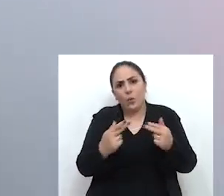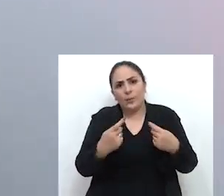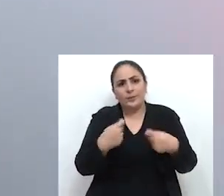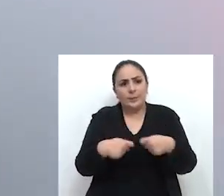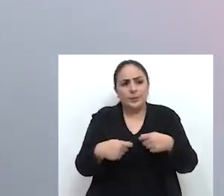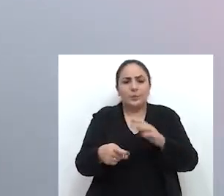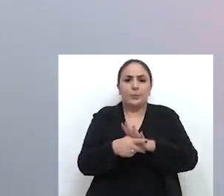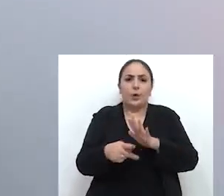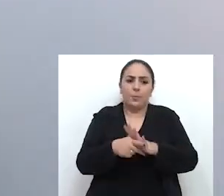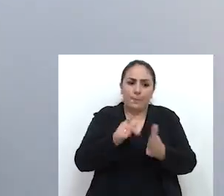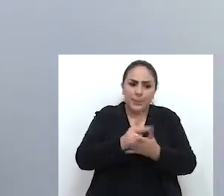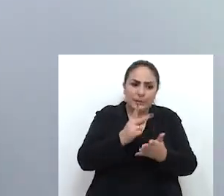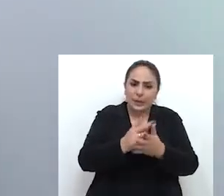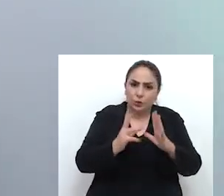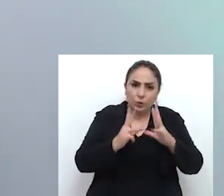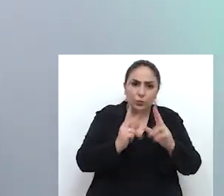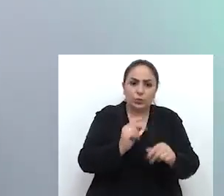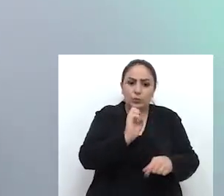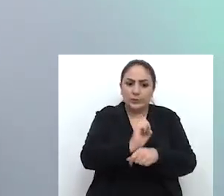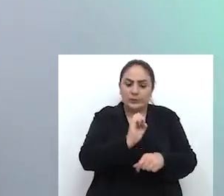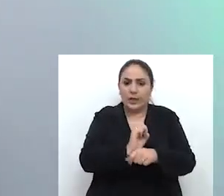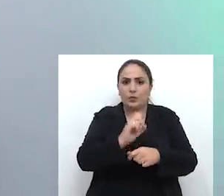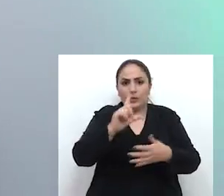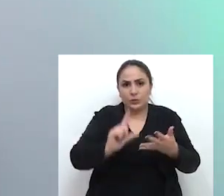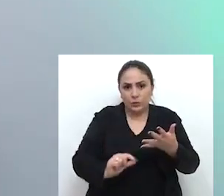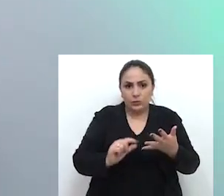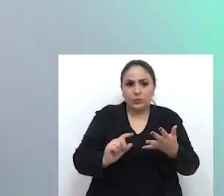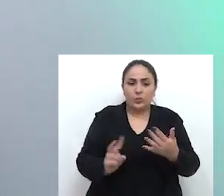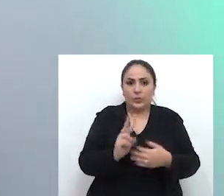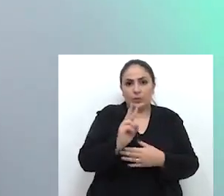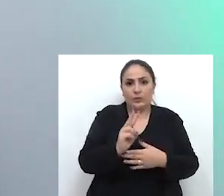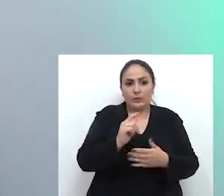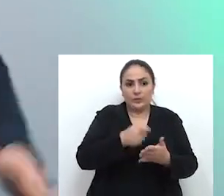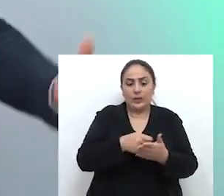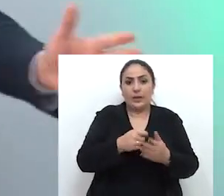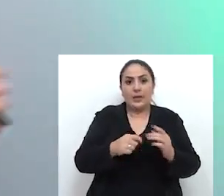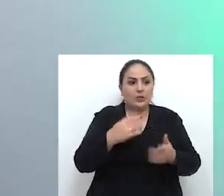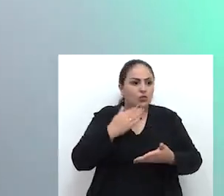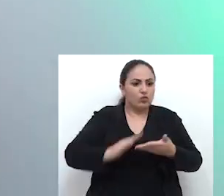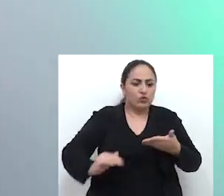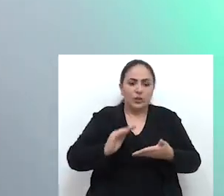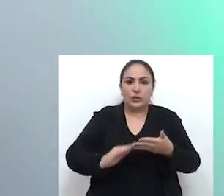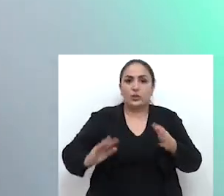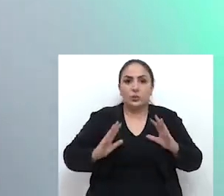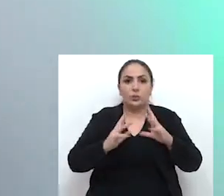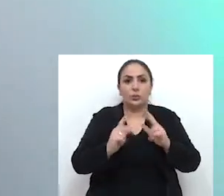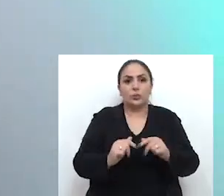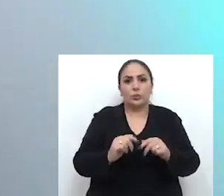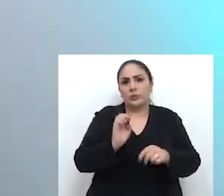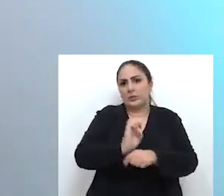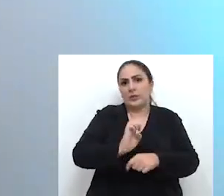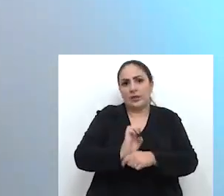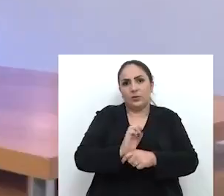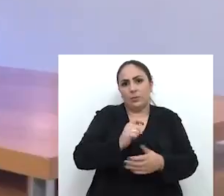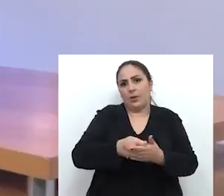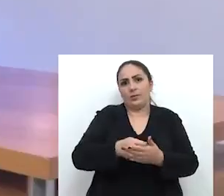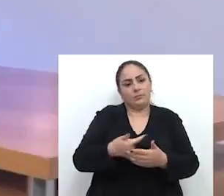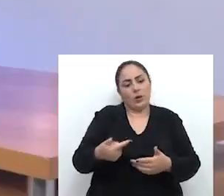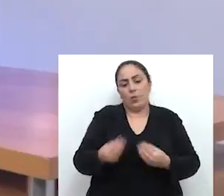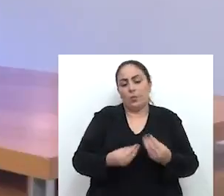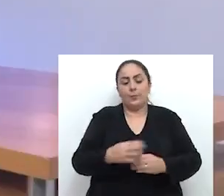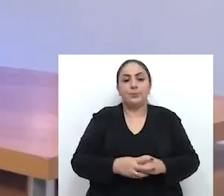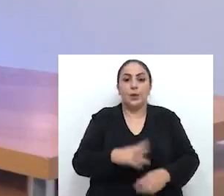algumas demandas vêm... Bom, mantém tudo em que o Estado reduz a receita e tira tudo em que o Estado compensa. Não tem como.